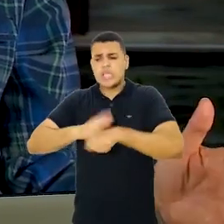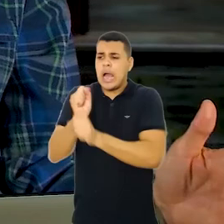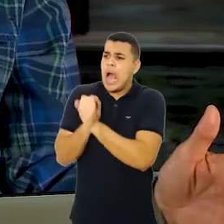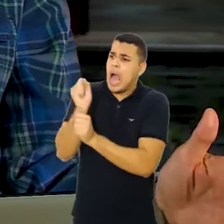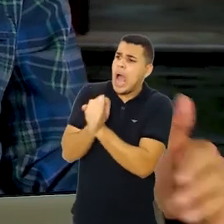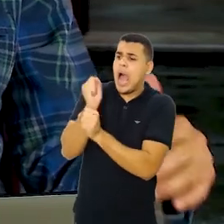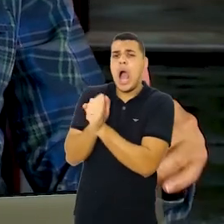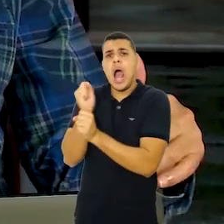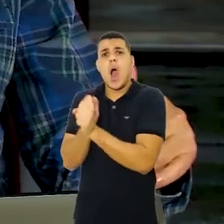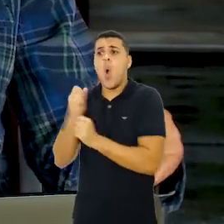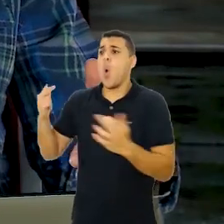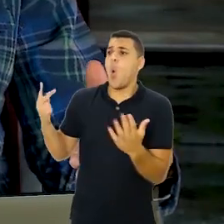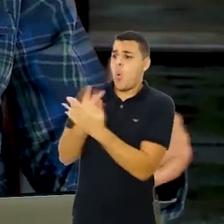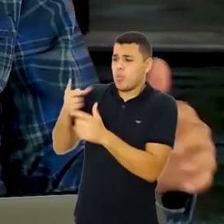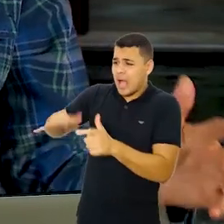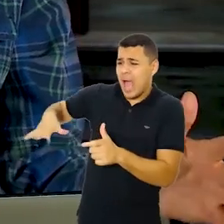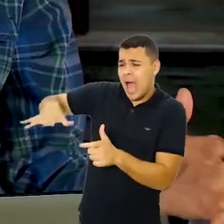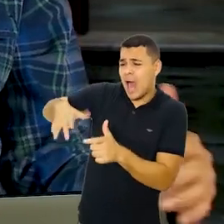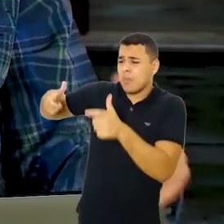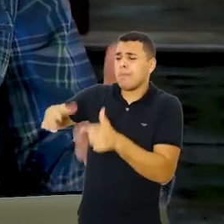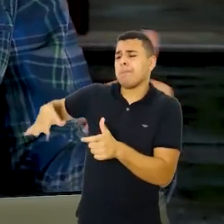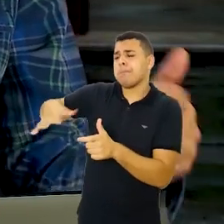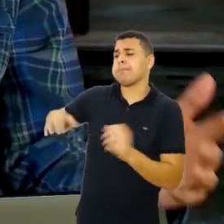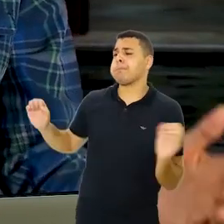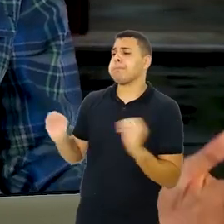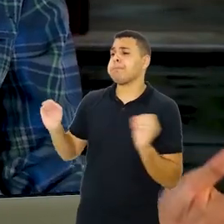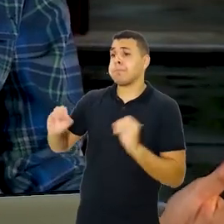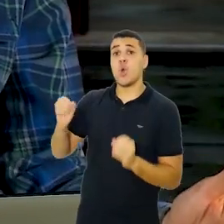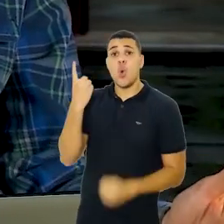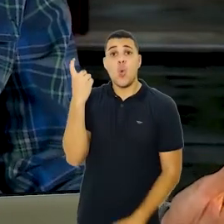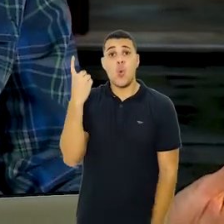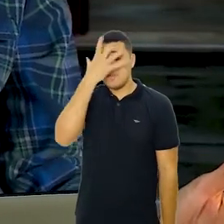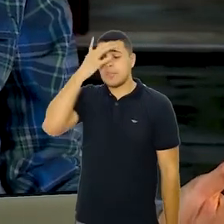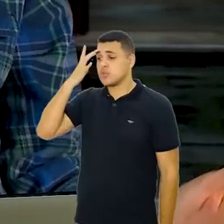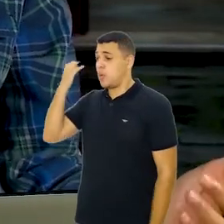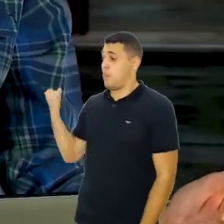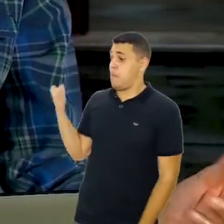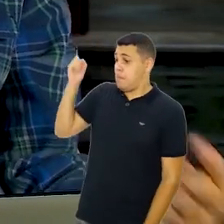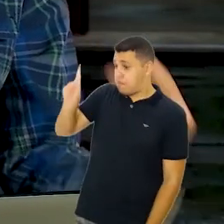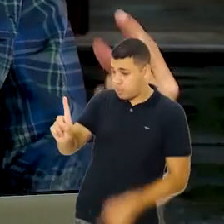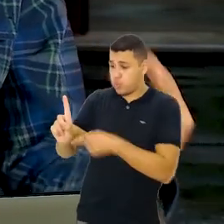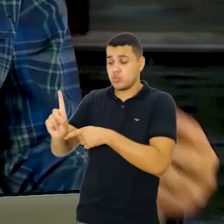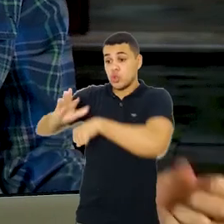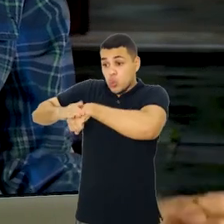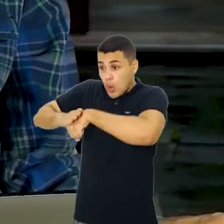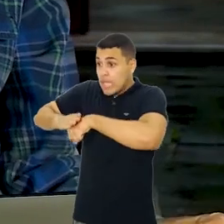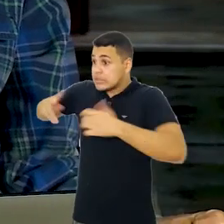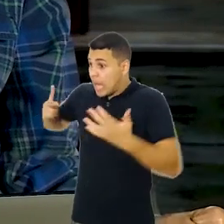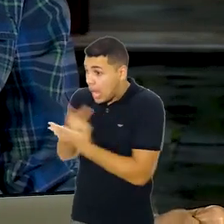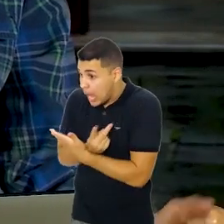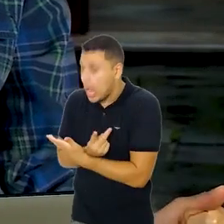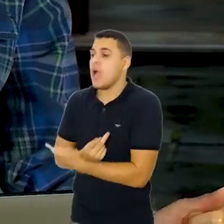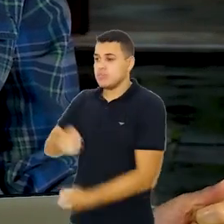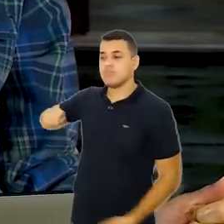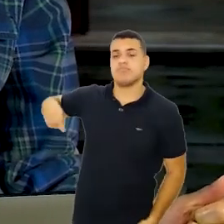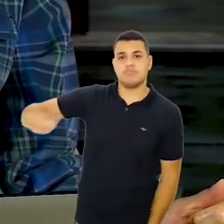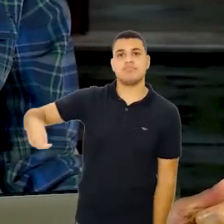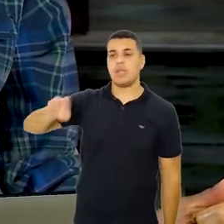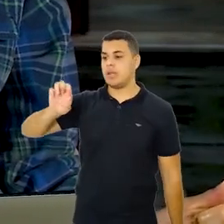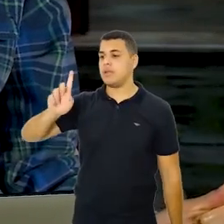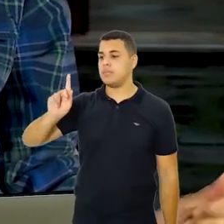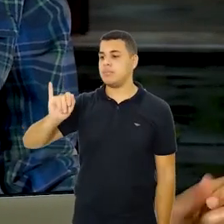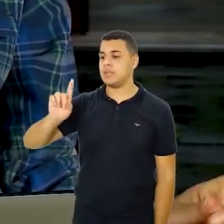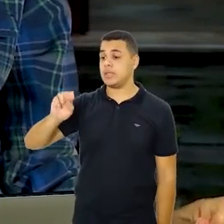eu tenho uma doença que muitos anos ou nunca ocorreu numa região, basta a presença de um único caso para